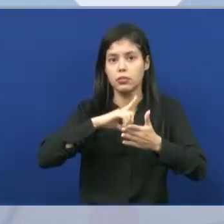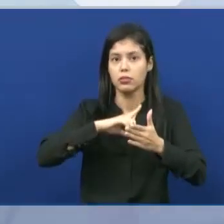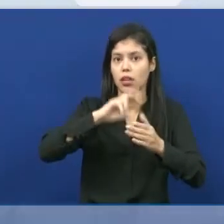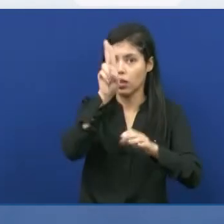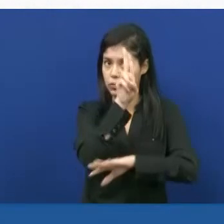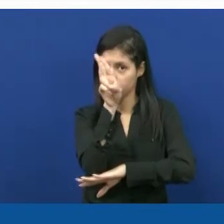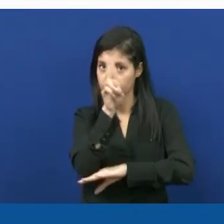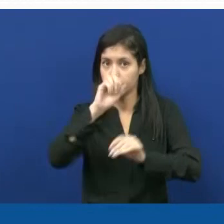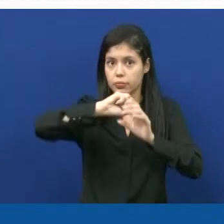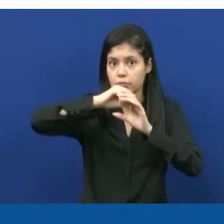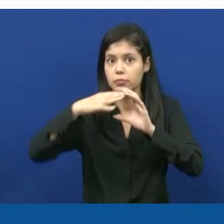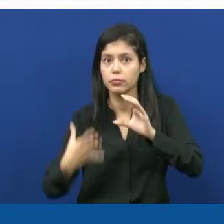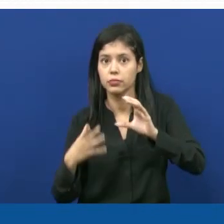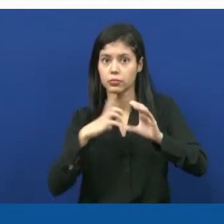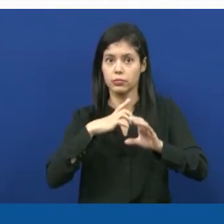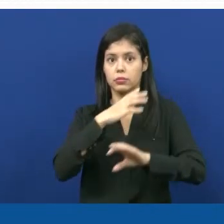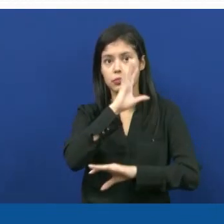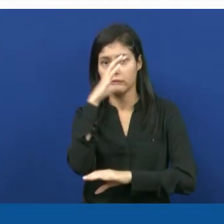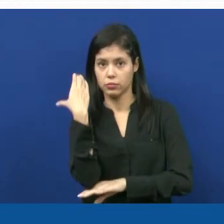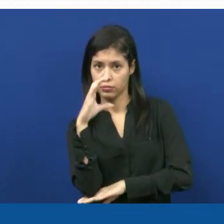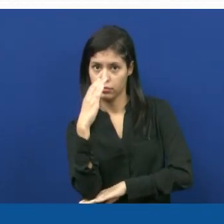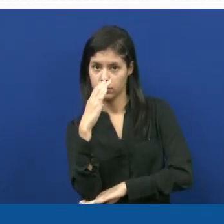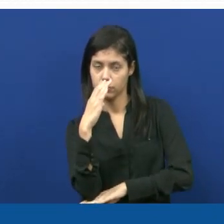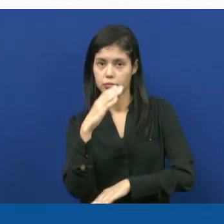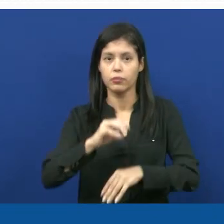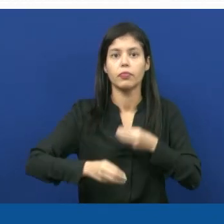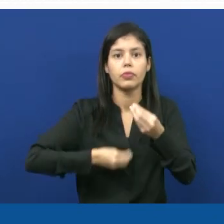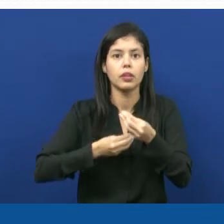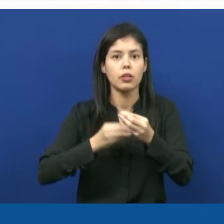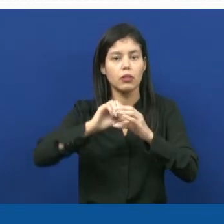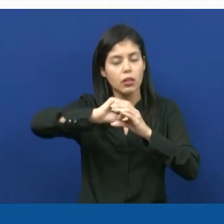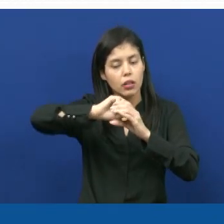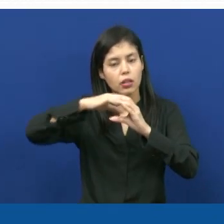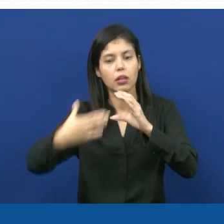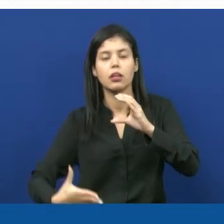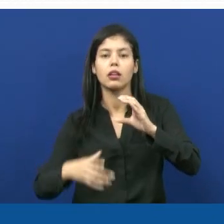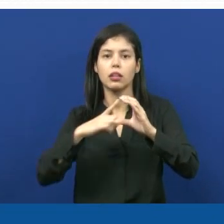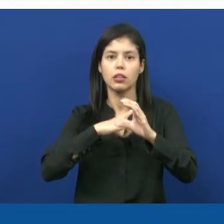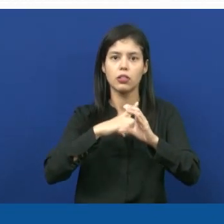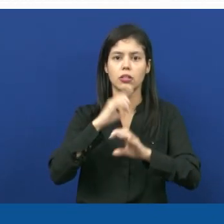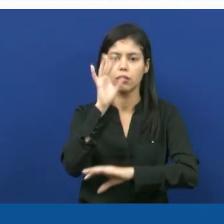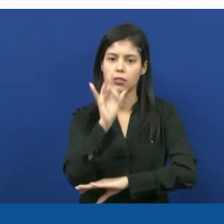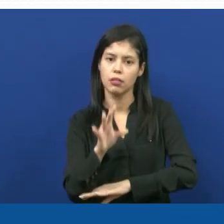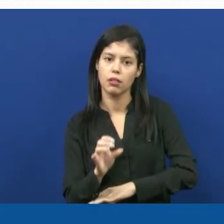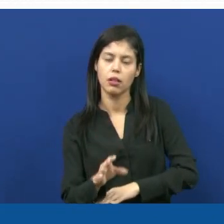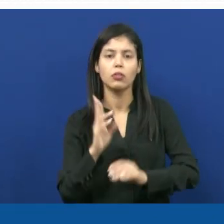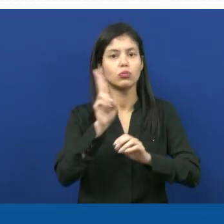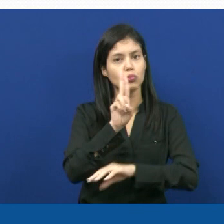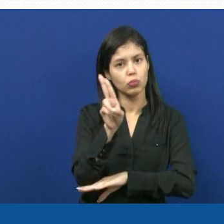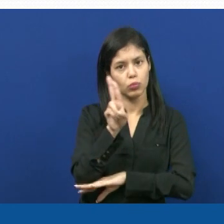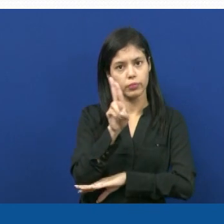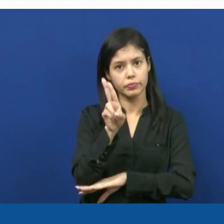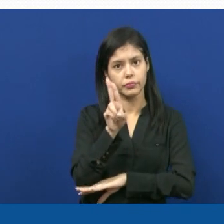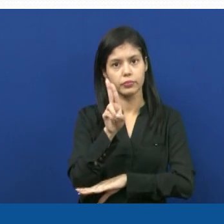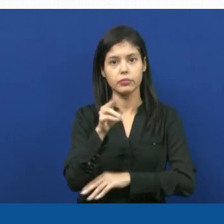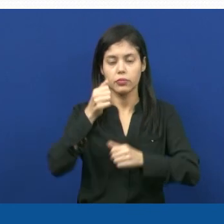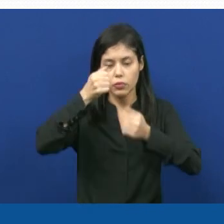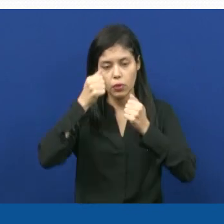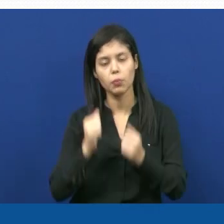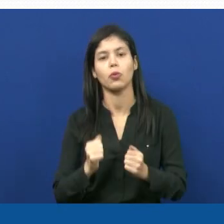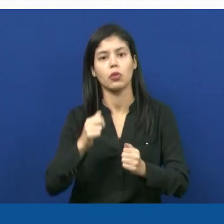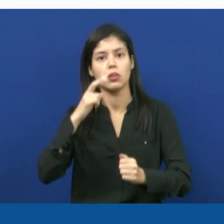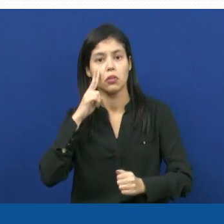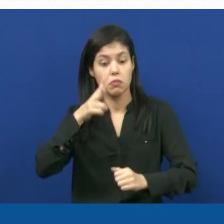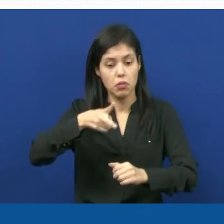científica, tá? Então, a classificação de uma espécie, ela vai incluir sua nomenclatura, permitindo